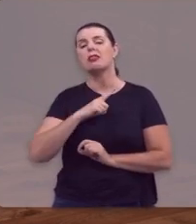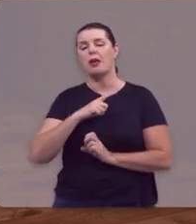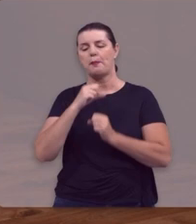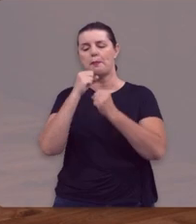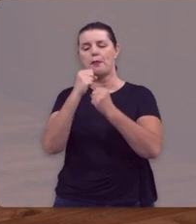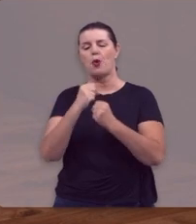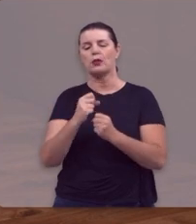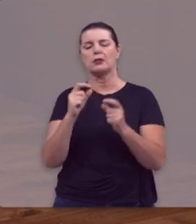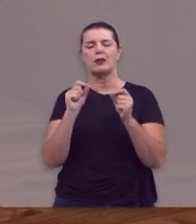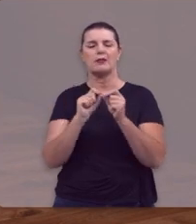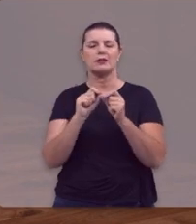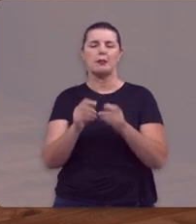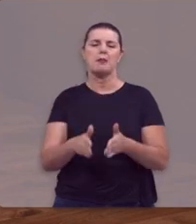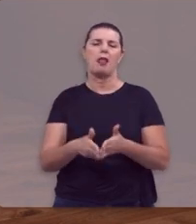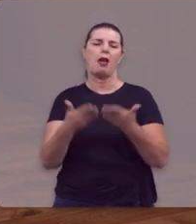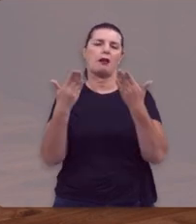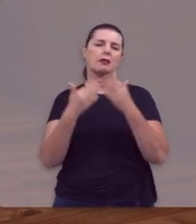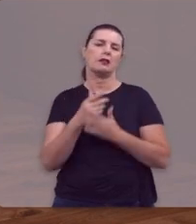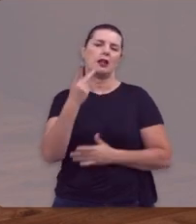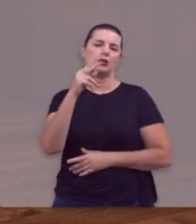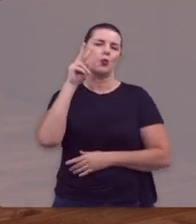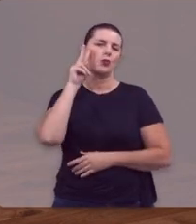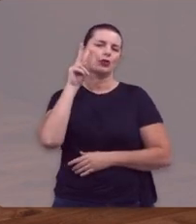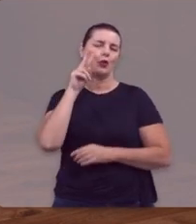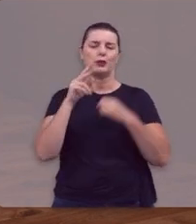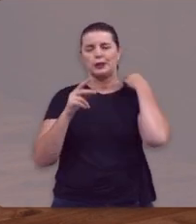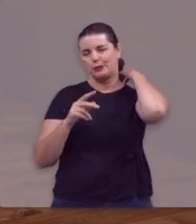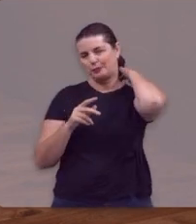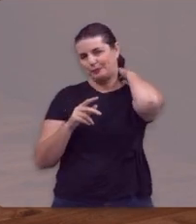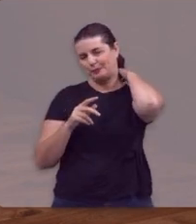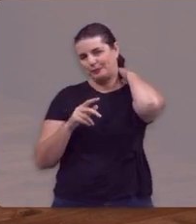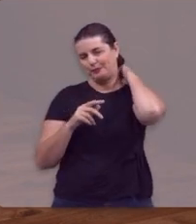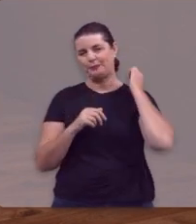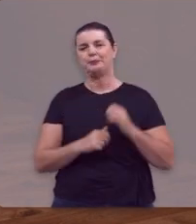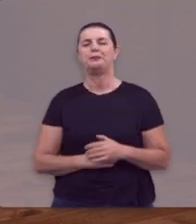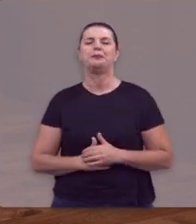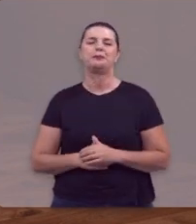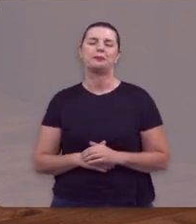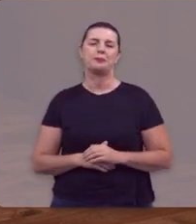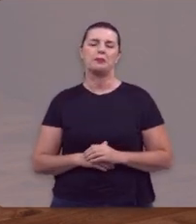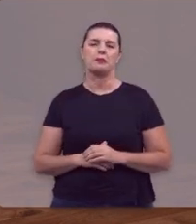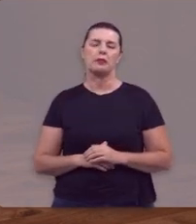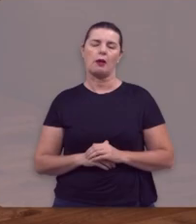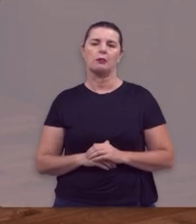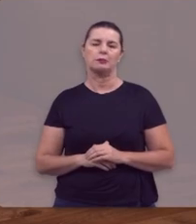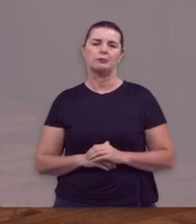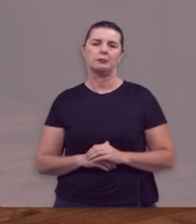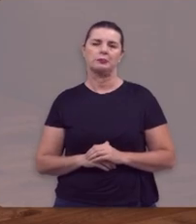deu a ordem é poderoso para fazer um milagre na sua história.